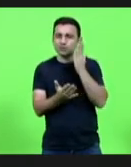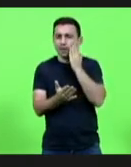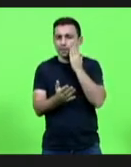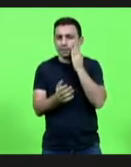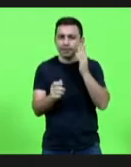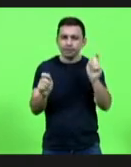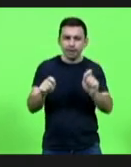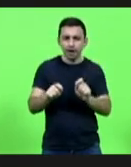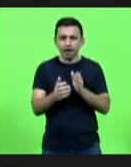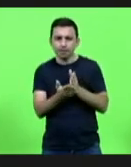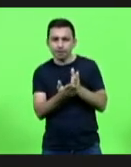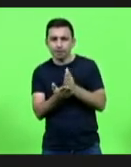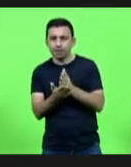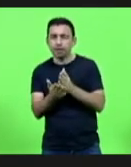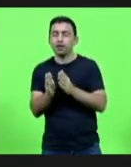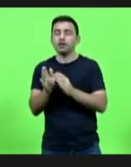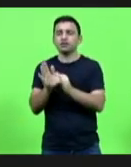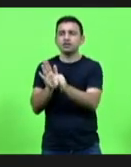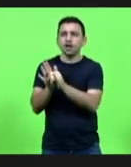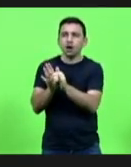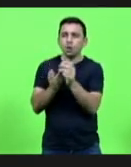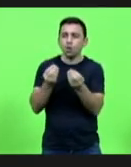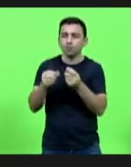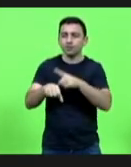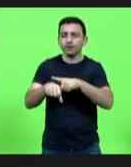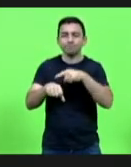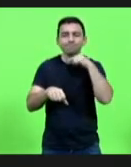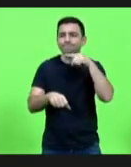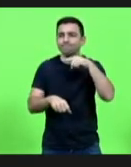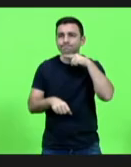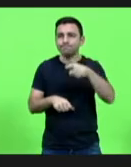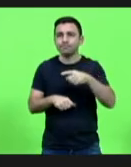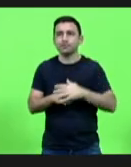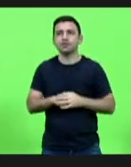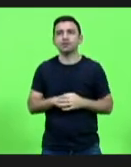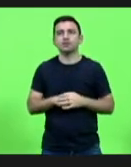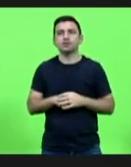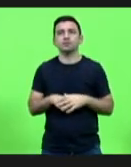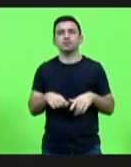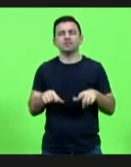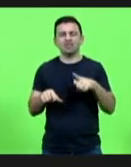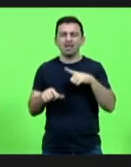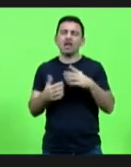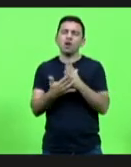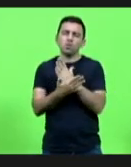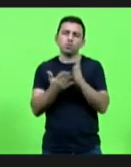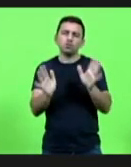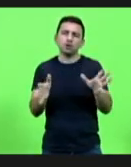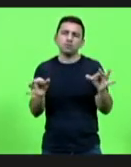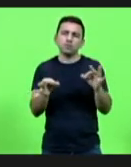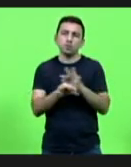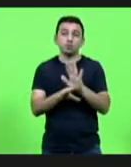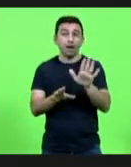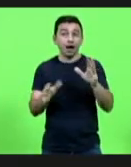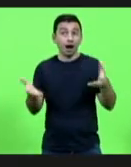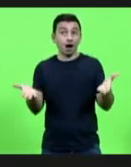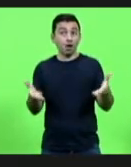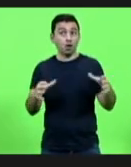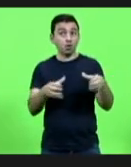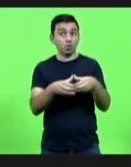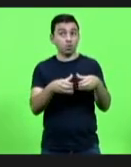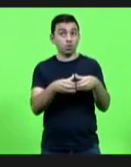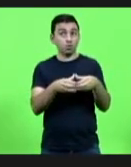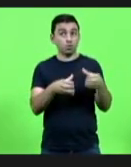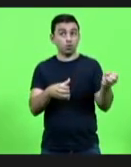fazer outros editais. Então, a já tinha algumas coisas prontas, mas aí essa equipe agora, junto com essa nova